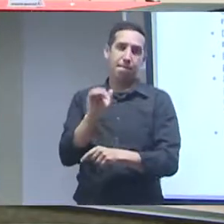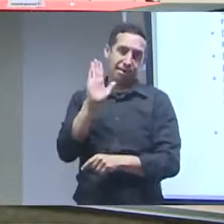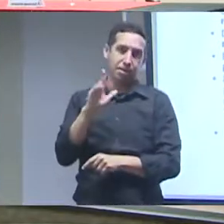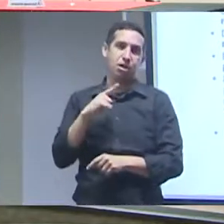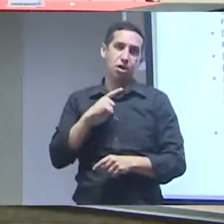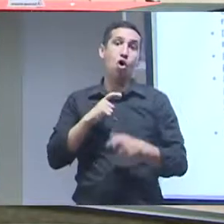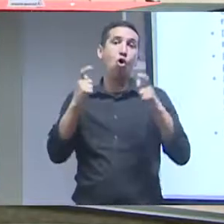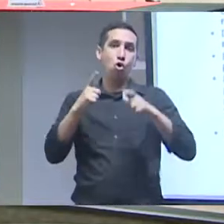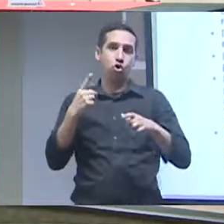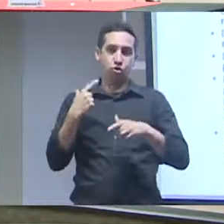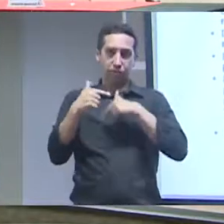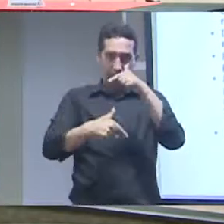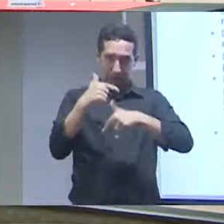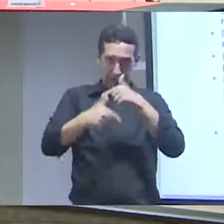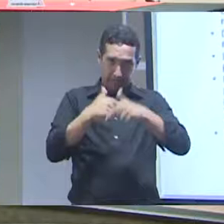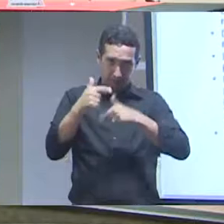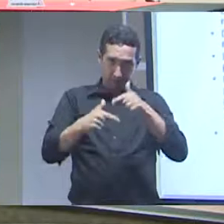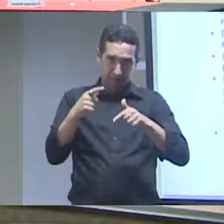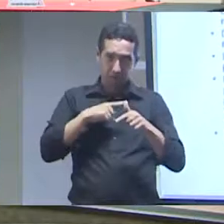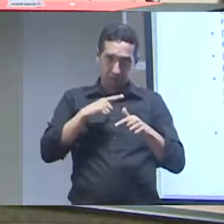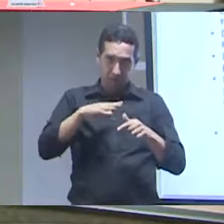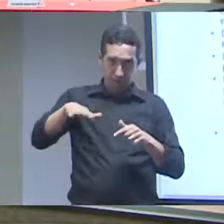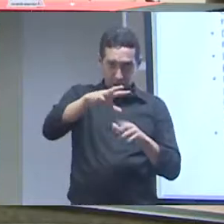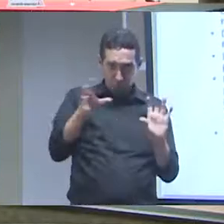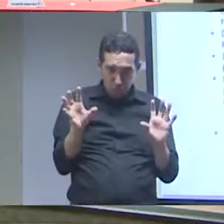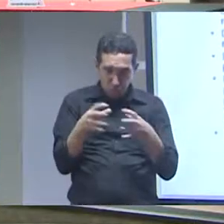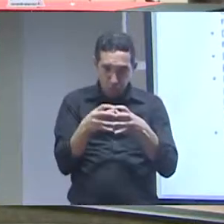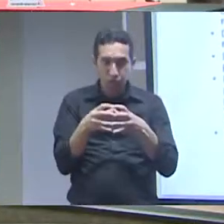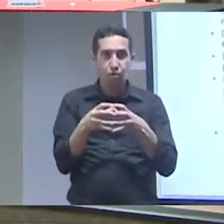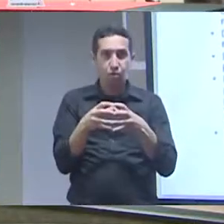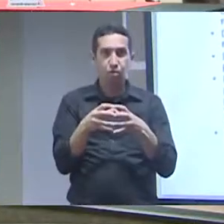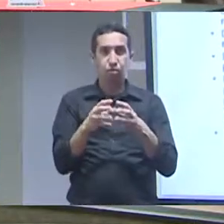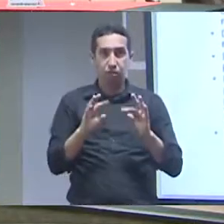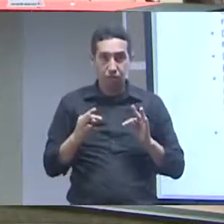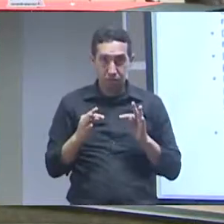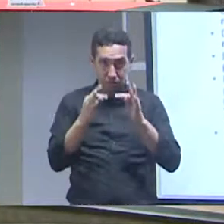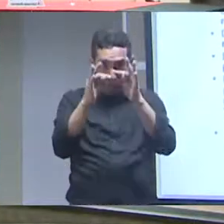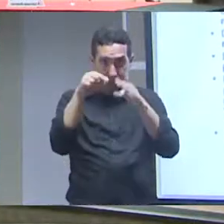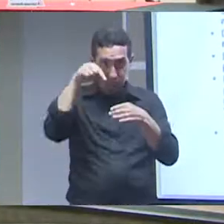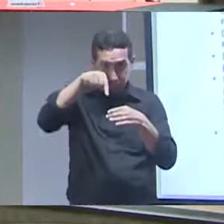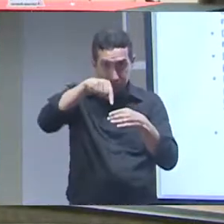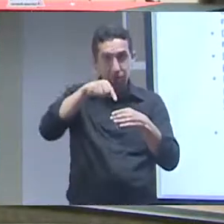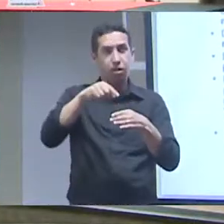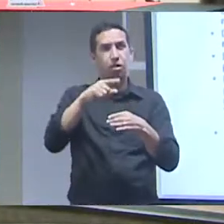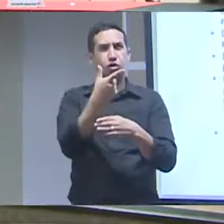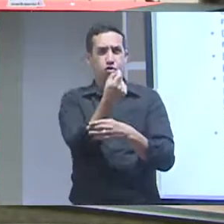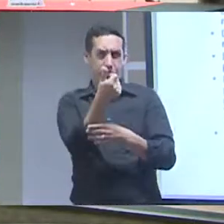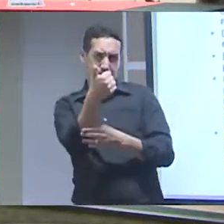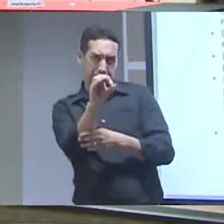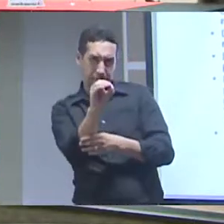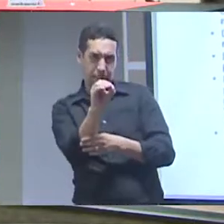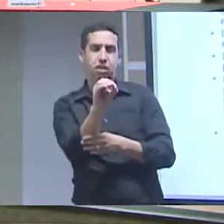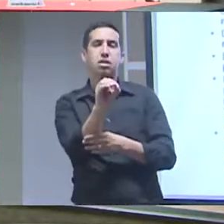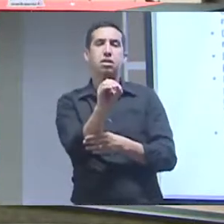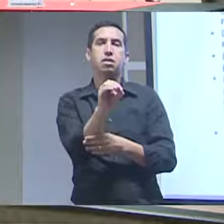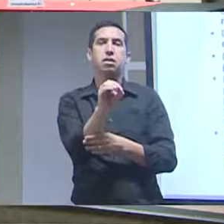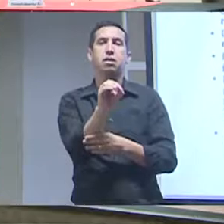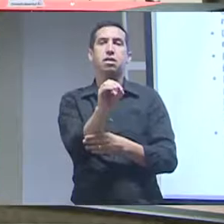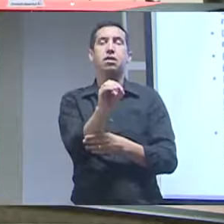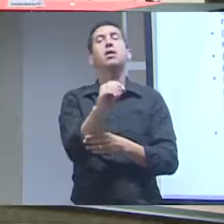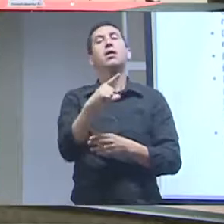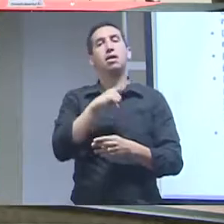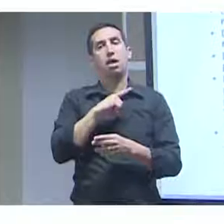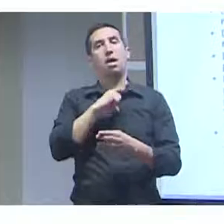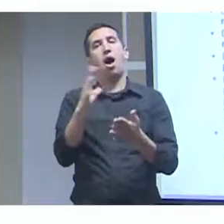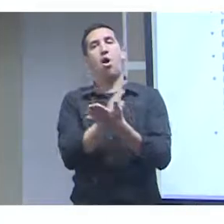criação. E onde eu estou lotado, foi criado o núcleo, o ROC recriado, o Núcleo de Computação Científico Geoprocessamento lá